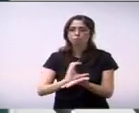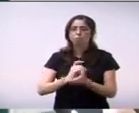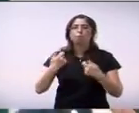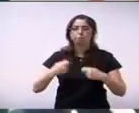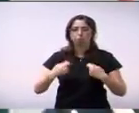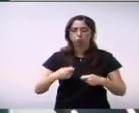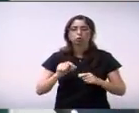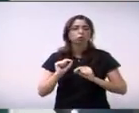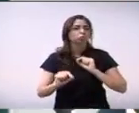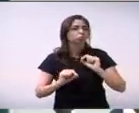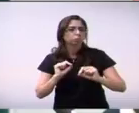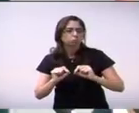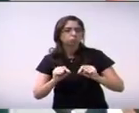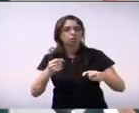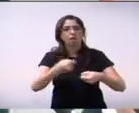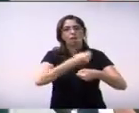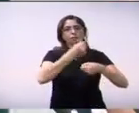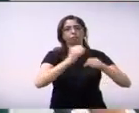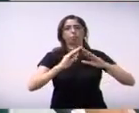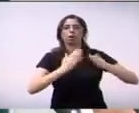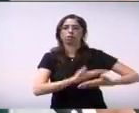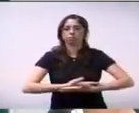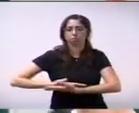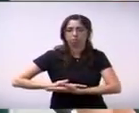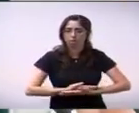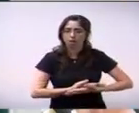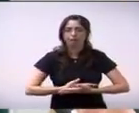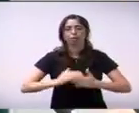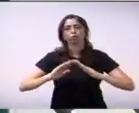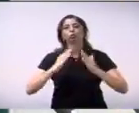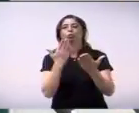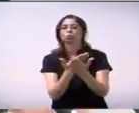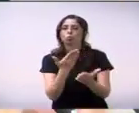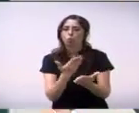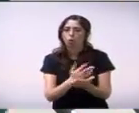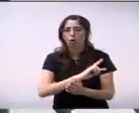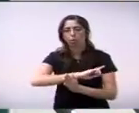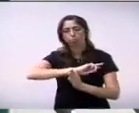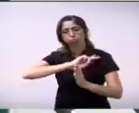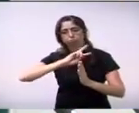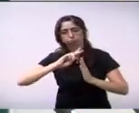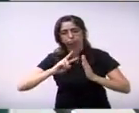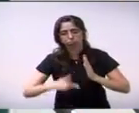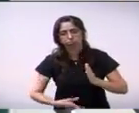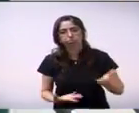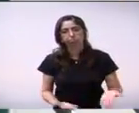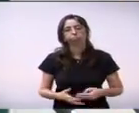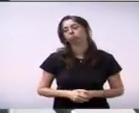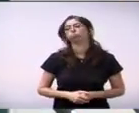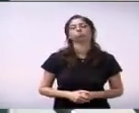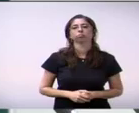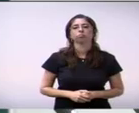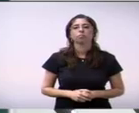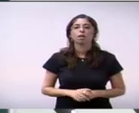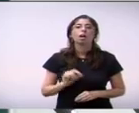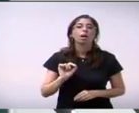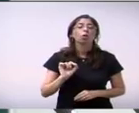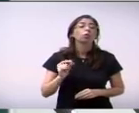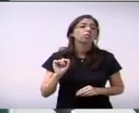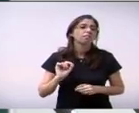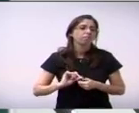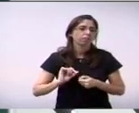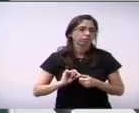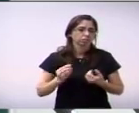e lembrando que está naquele detalhe que o nosso país está em crise a arrecadação de nossos